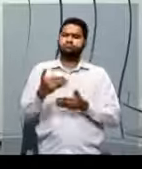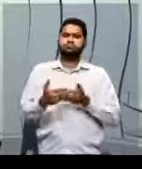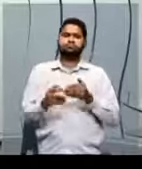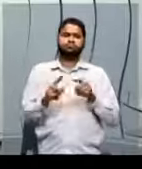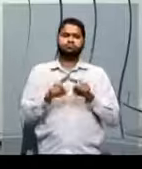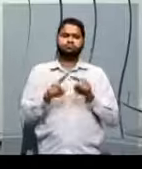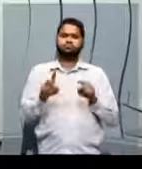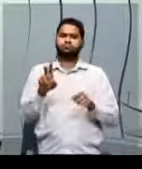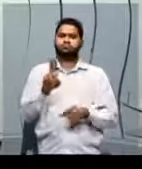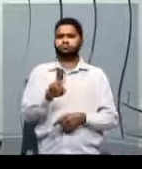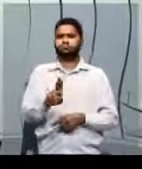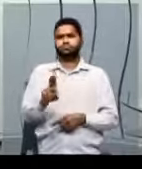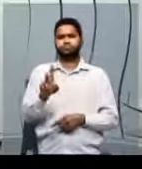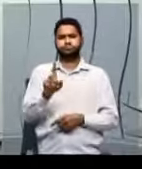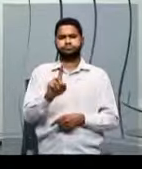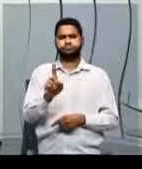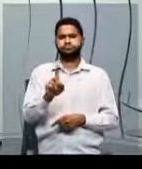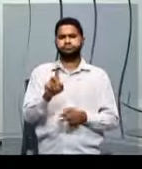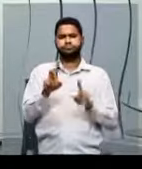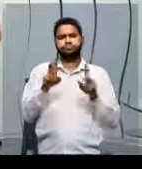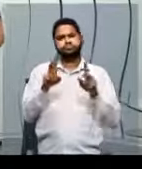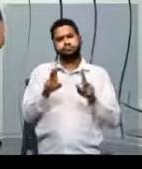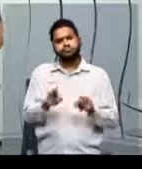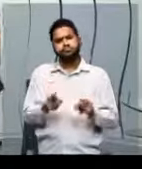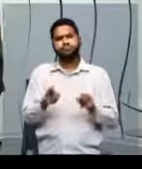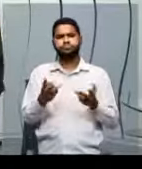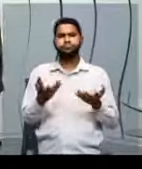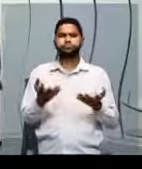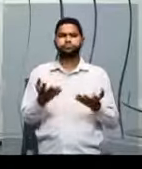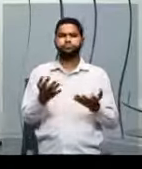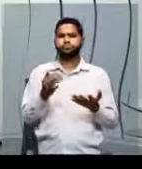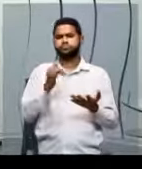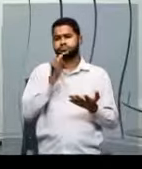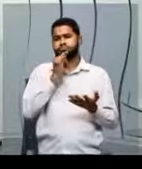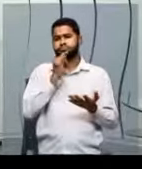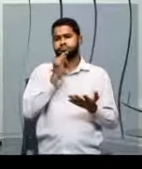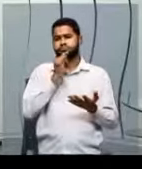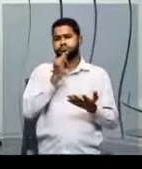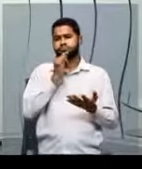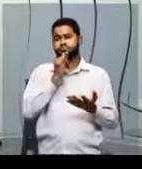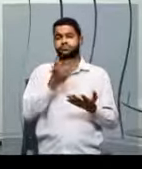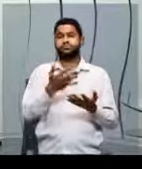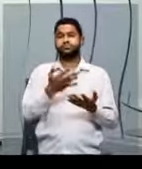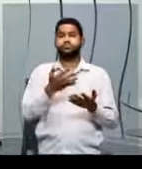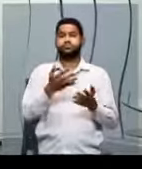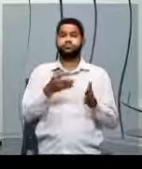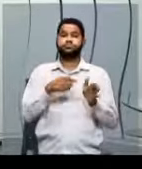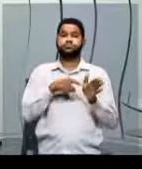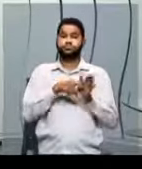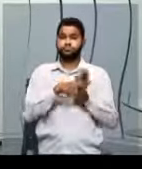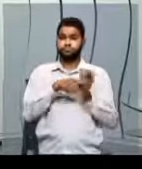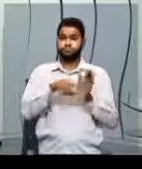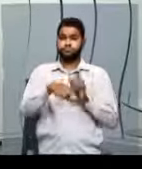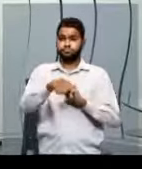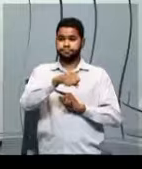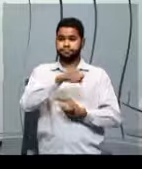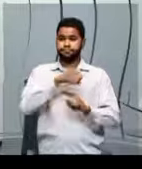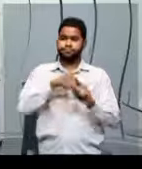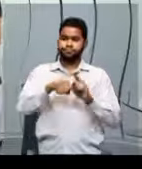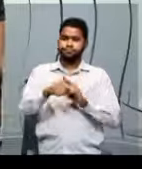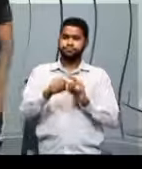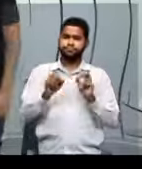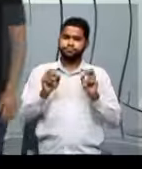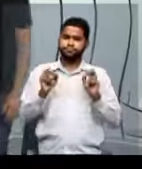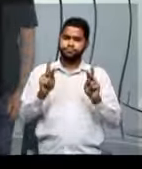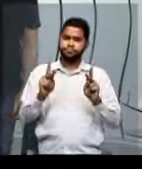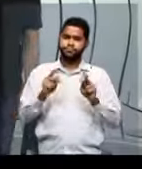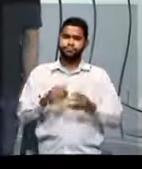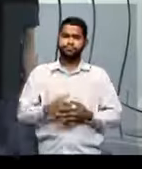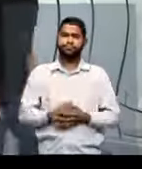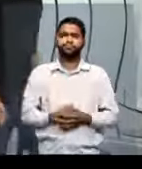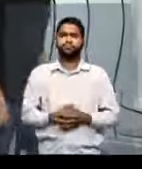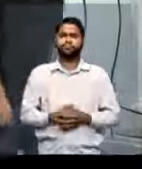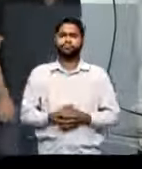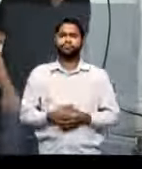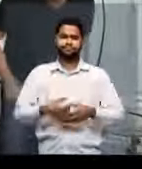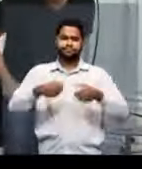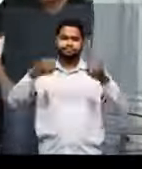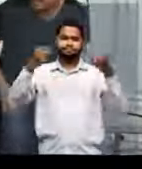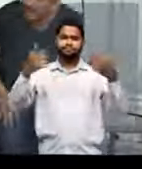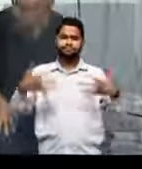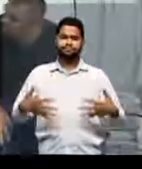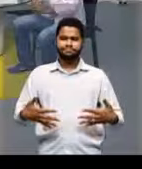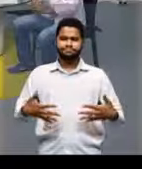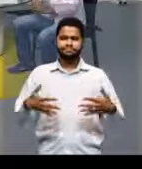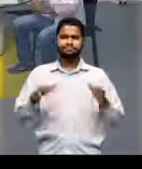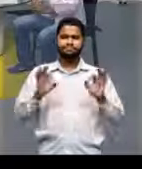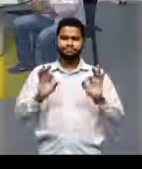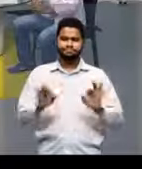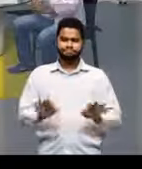aplicá-los como é feito nesse, nesse, das ciências sociais aplicadas, ok? Bem esclarecido,